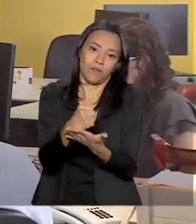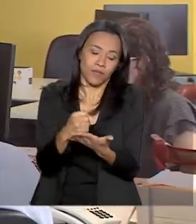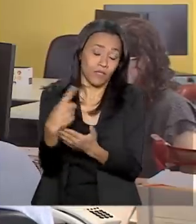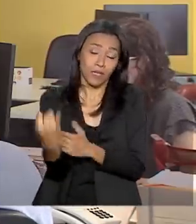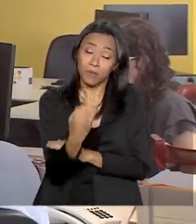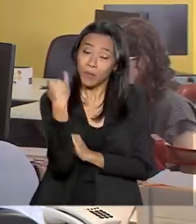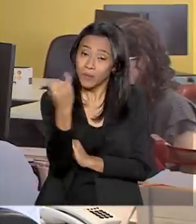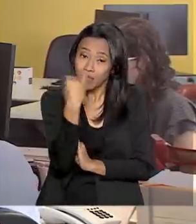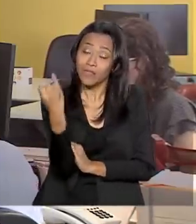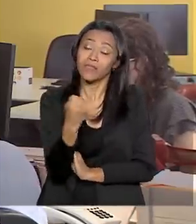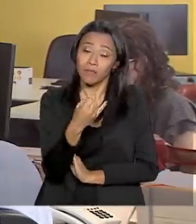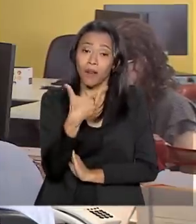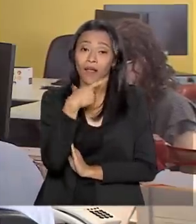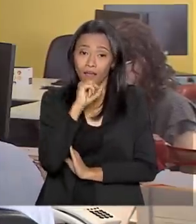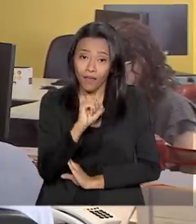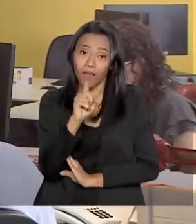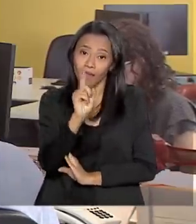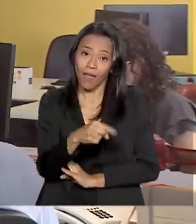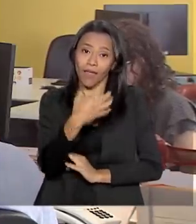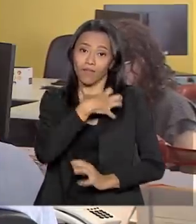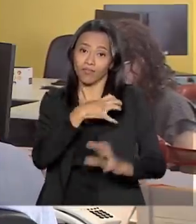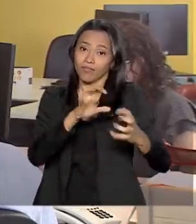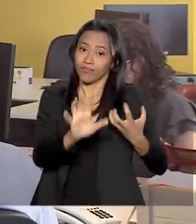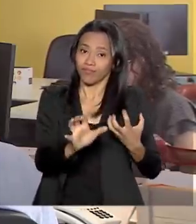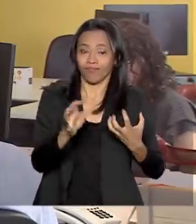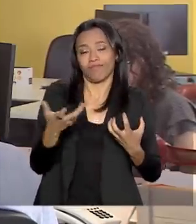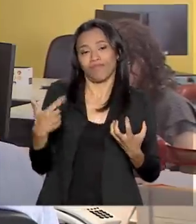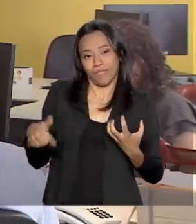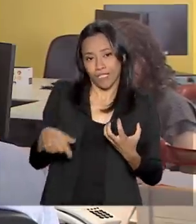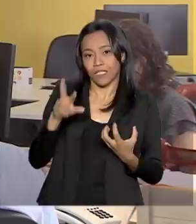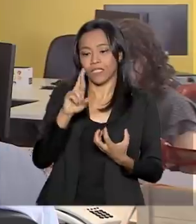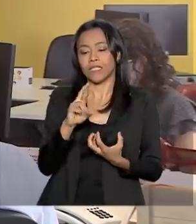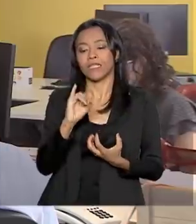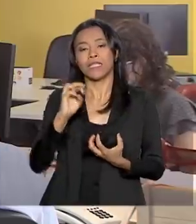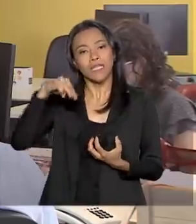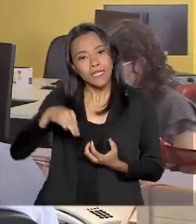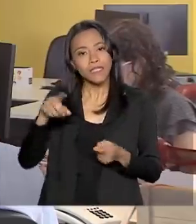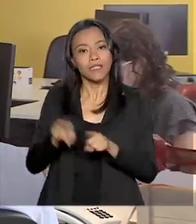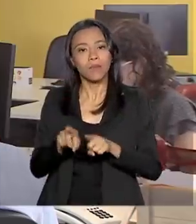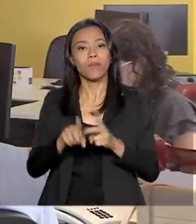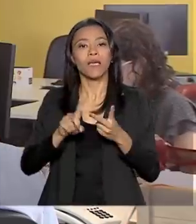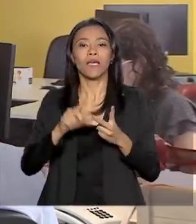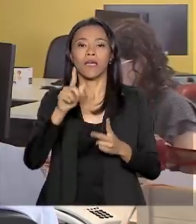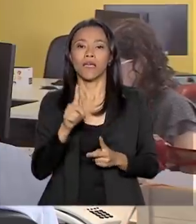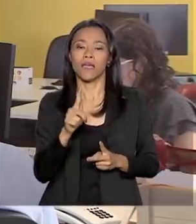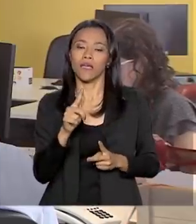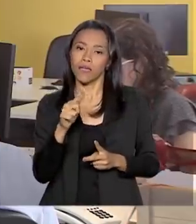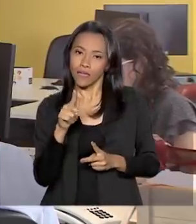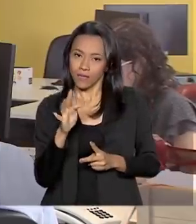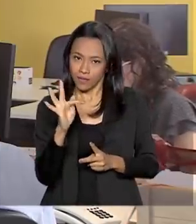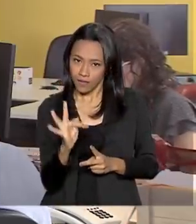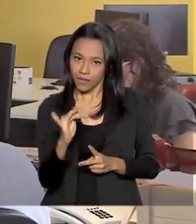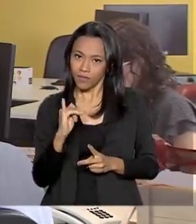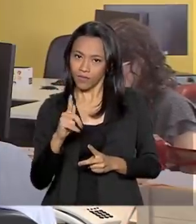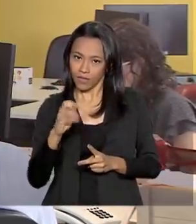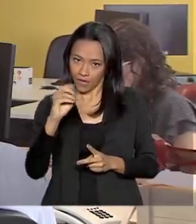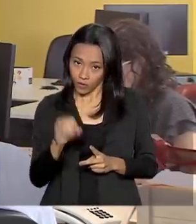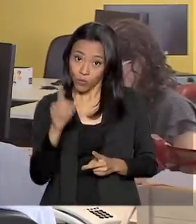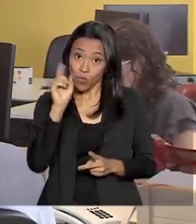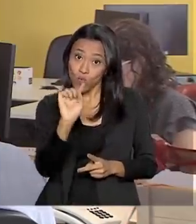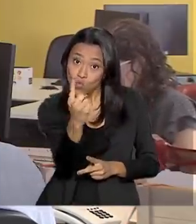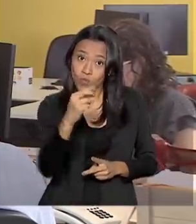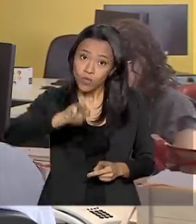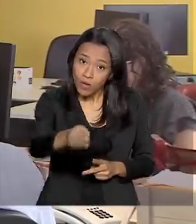para os pacientes submetidos a transplante desses órgãos. Um milhão de cápsulas já foram enviadas pela Fiocruz ao Serviço de